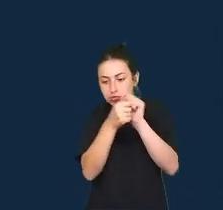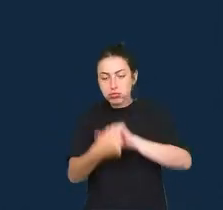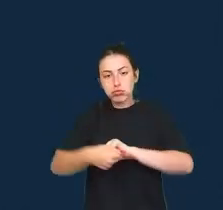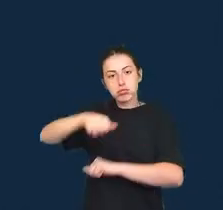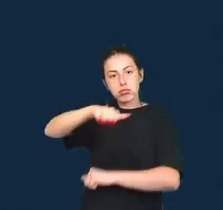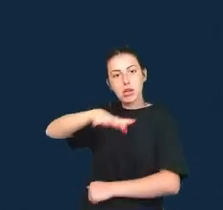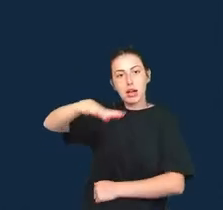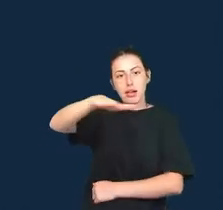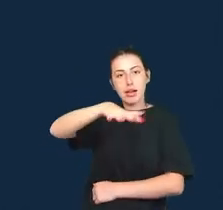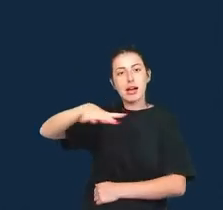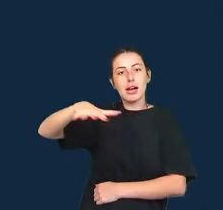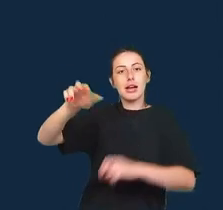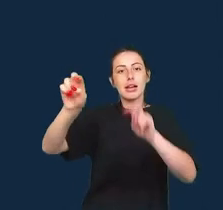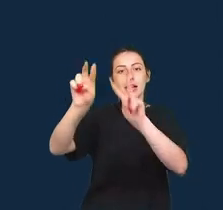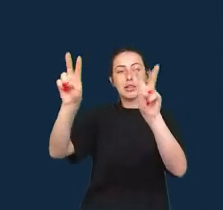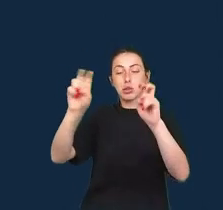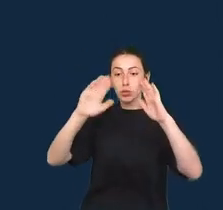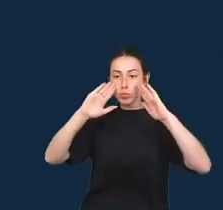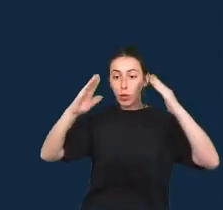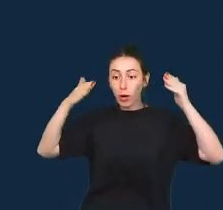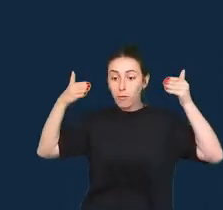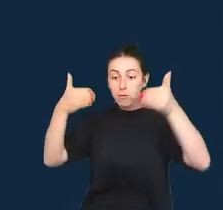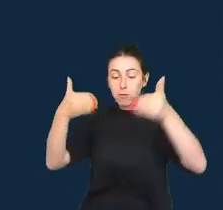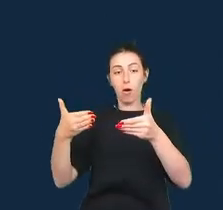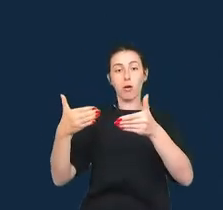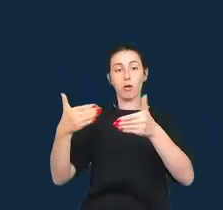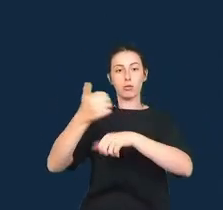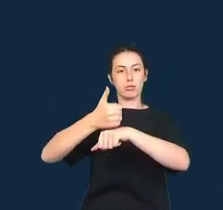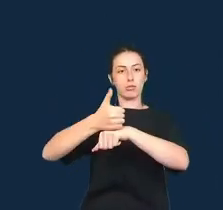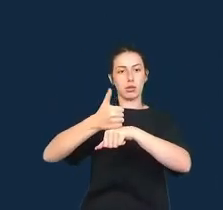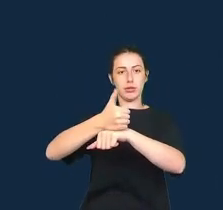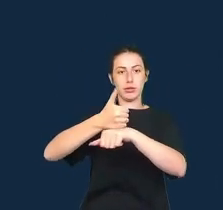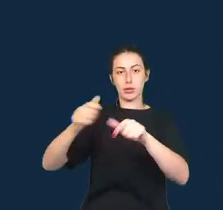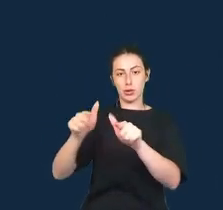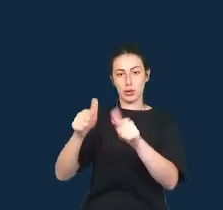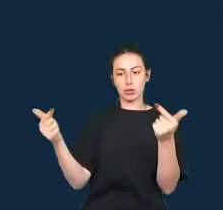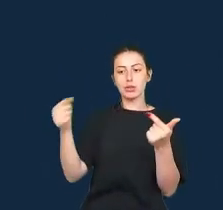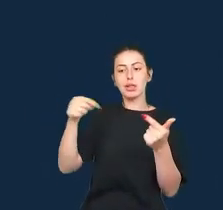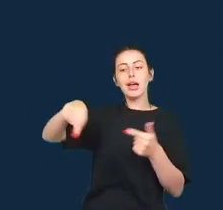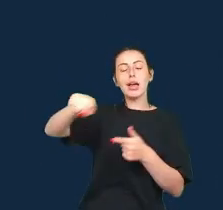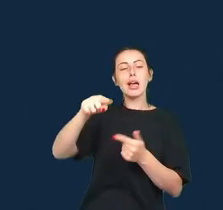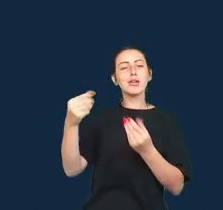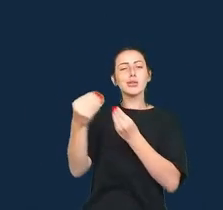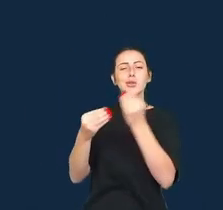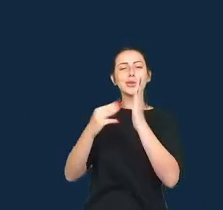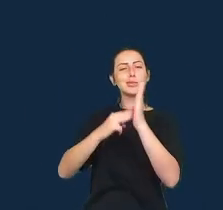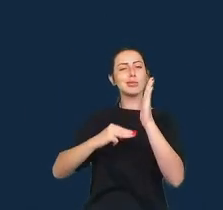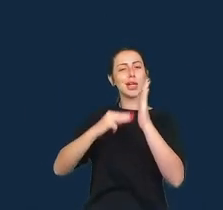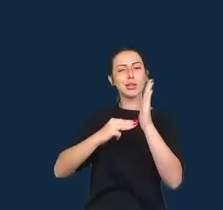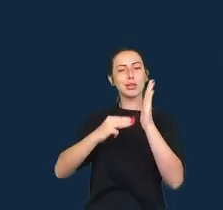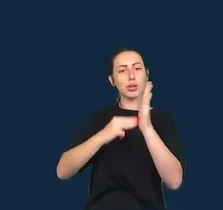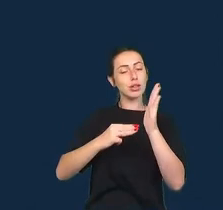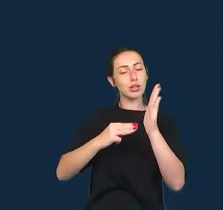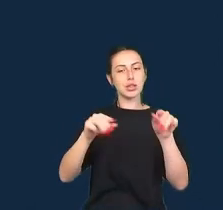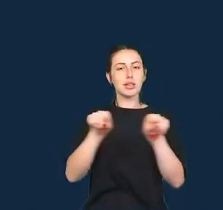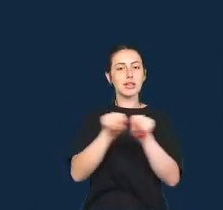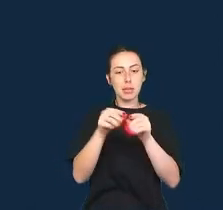da infraestrutura específica do jornalismo e como isso se dá.